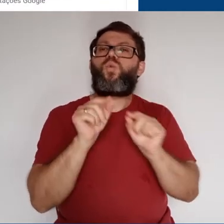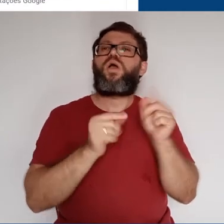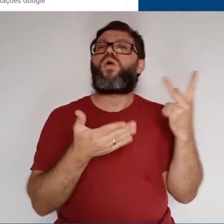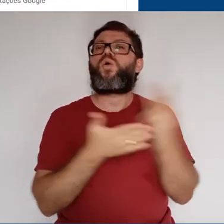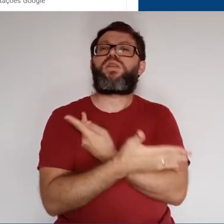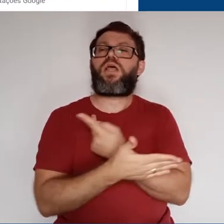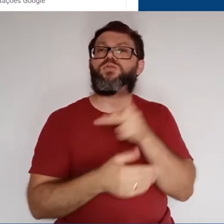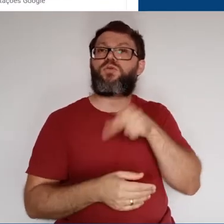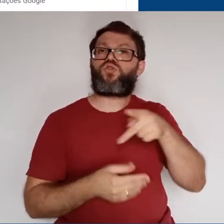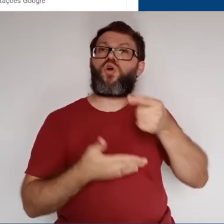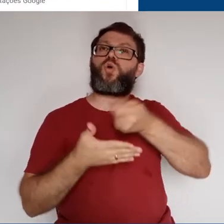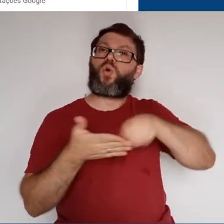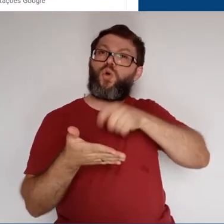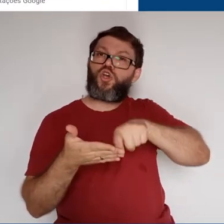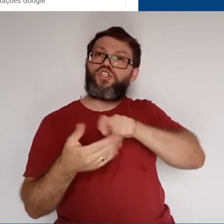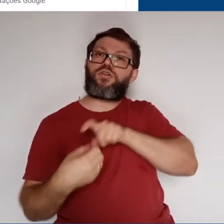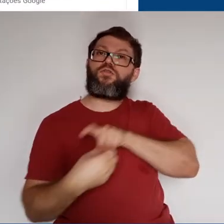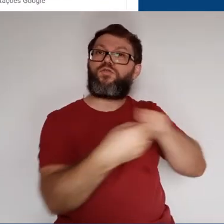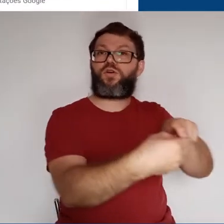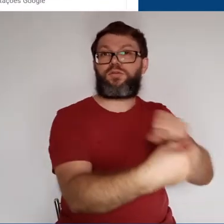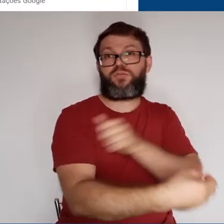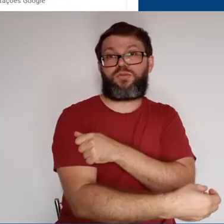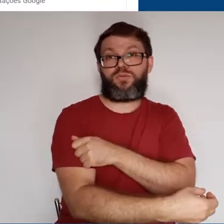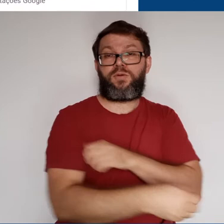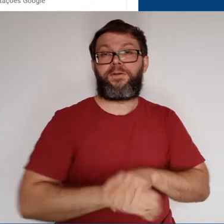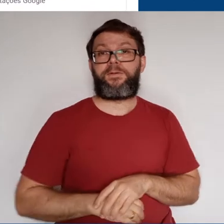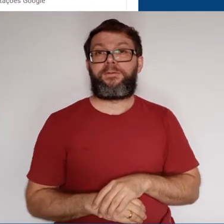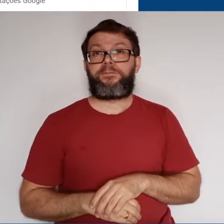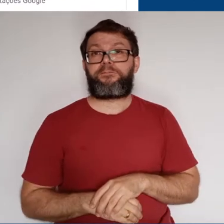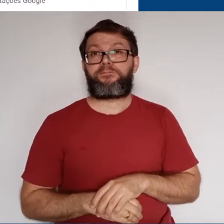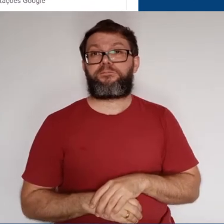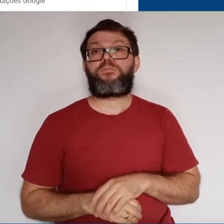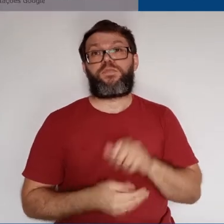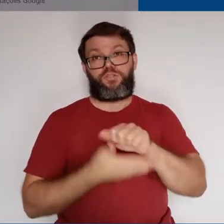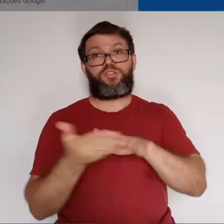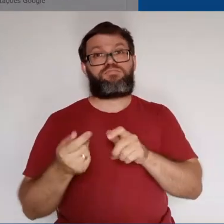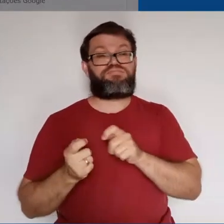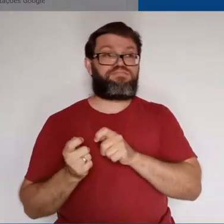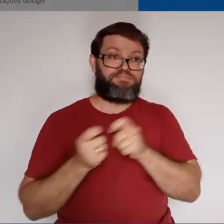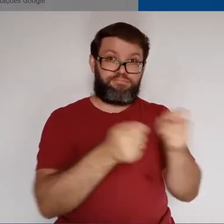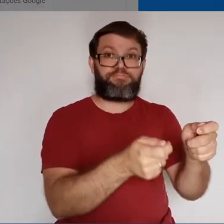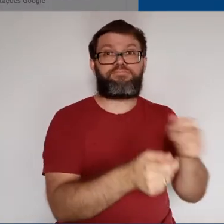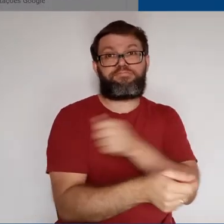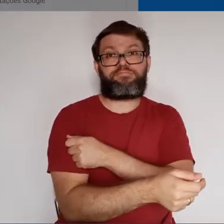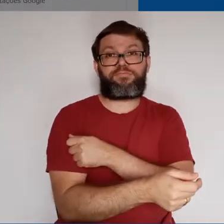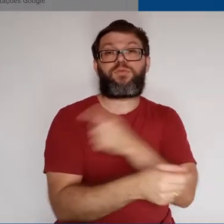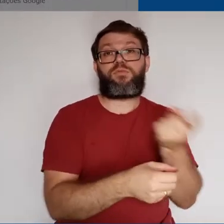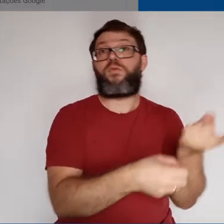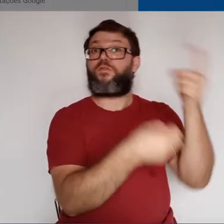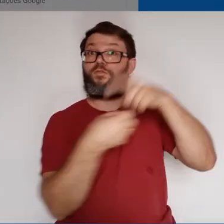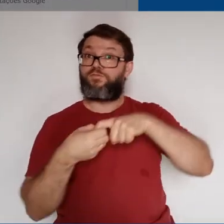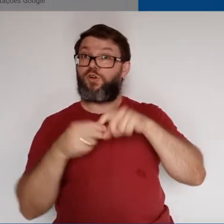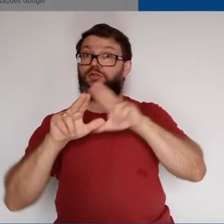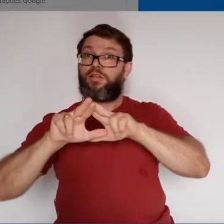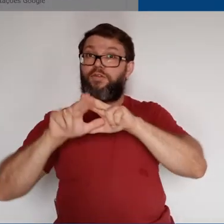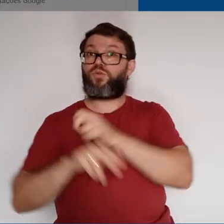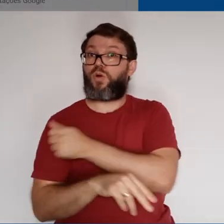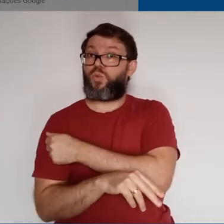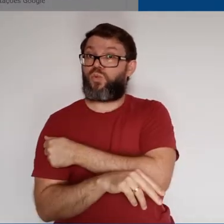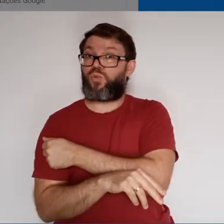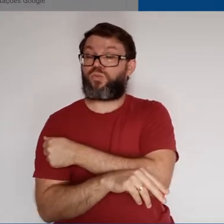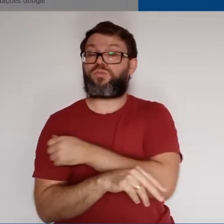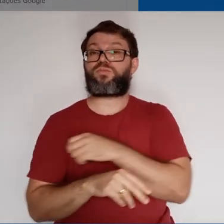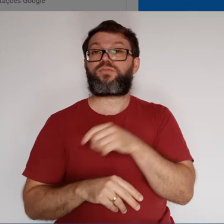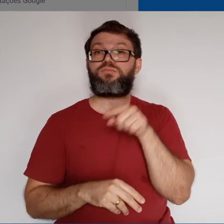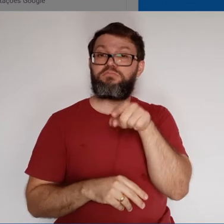acontece quando o professor devolve a atividade corrigida ao aluno. A atividade foi devolvida e, retornando ao Drive do